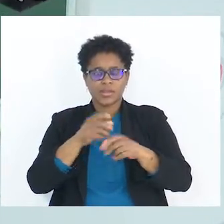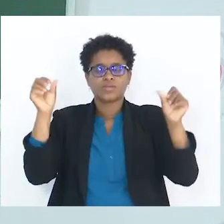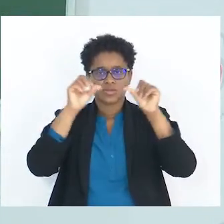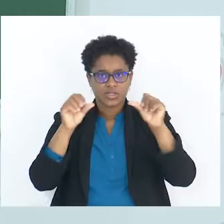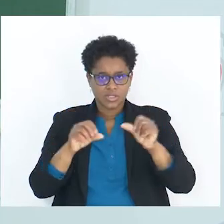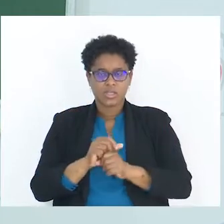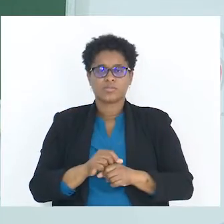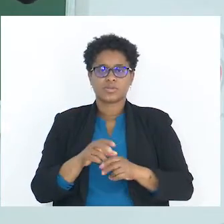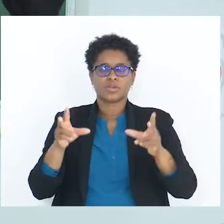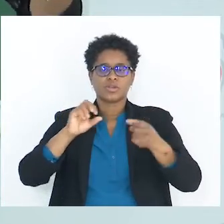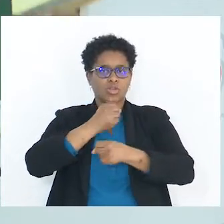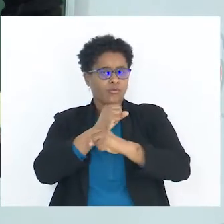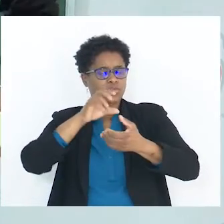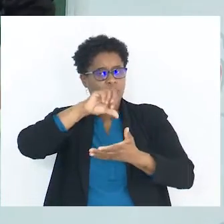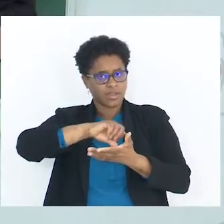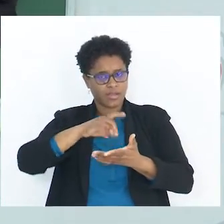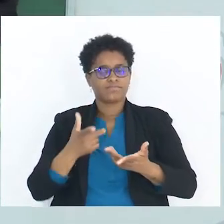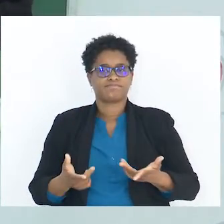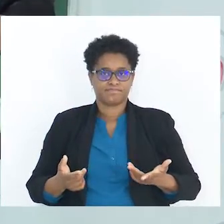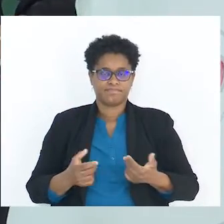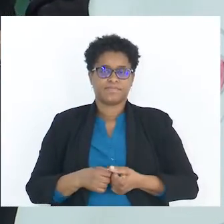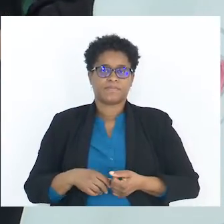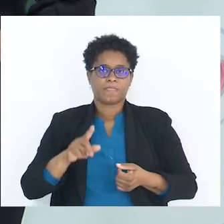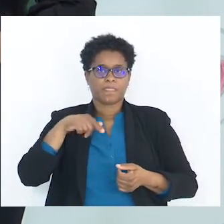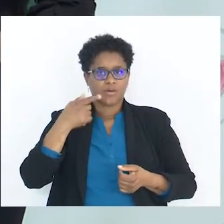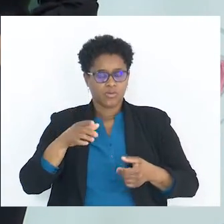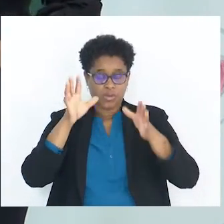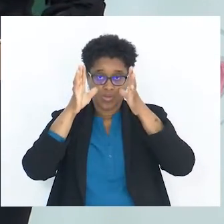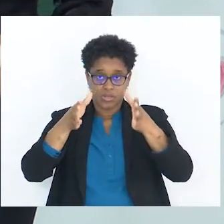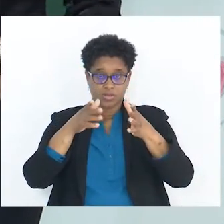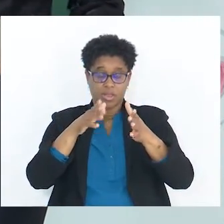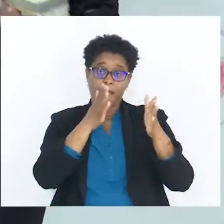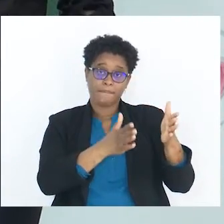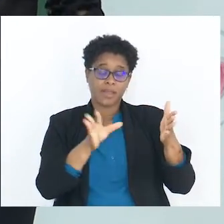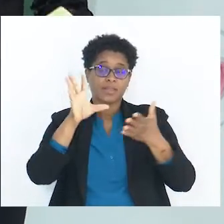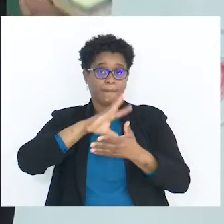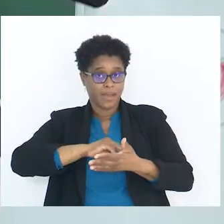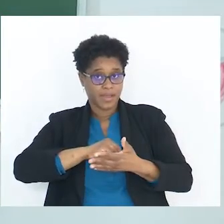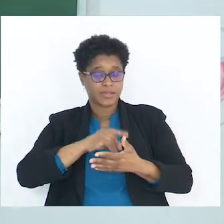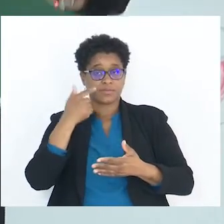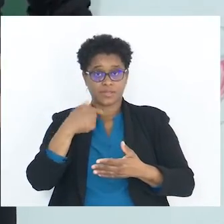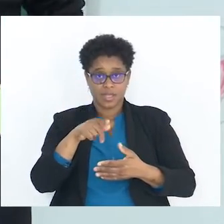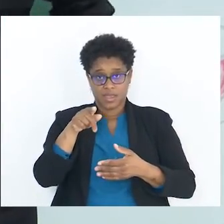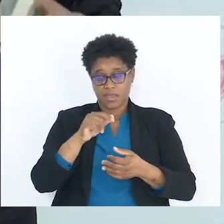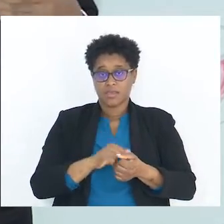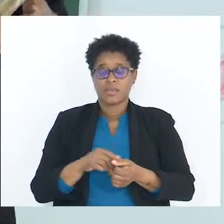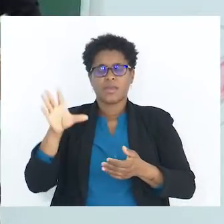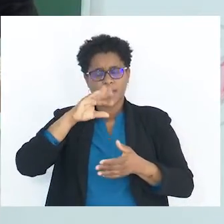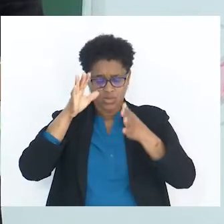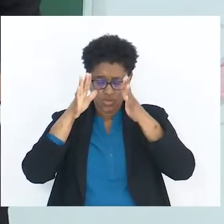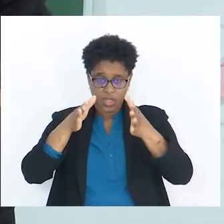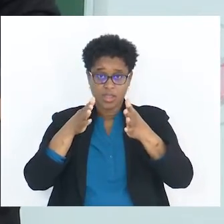o sistema central, o sistema nervoso. E a outra concentração é aquela parte mais para estares aí